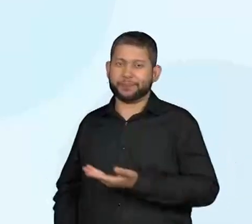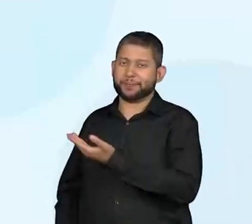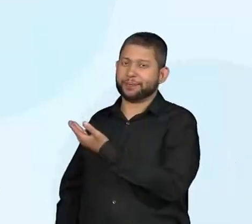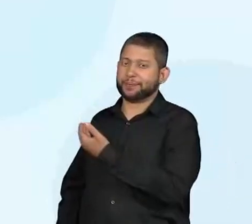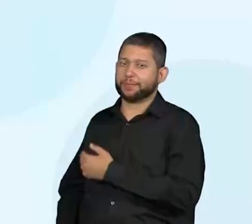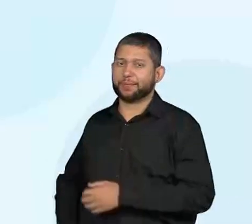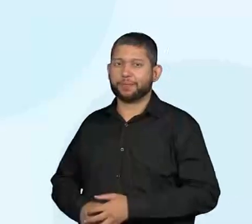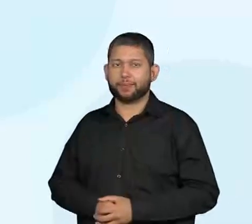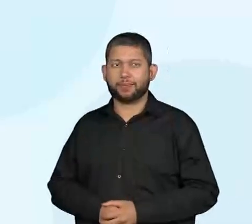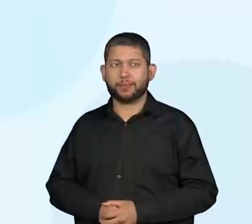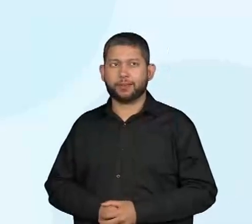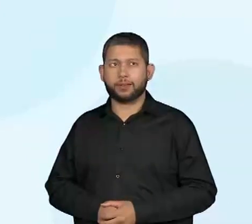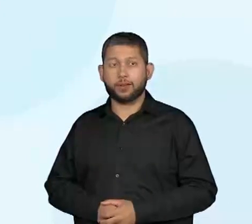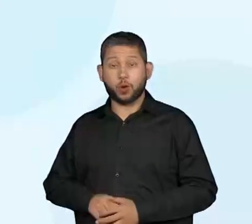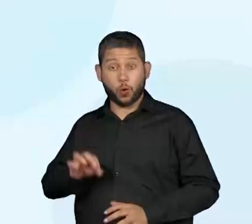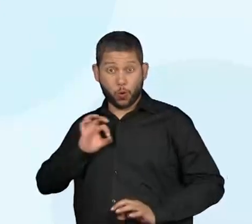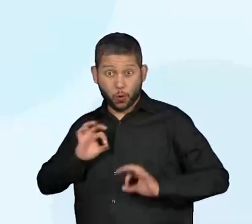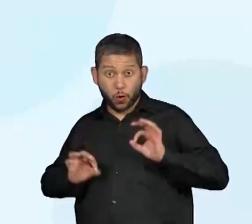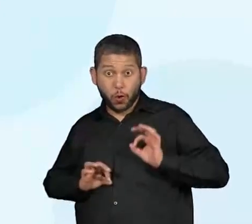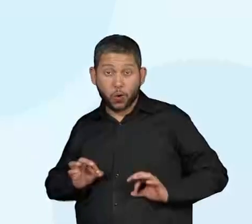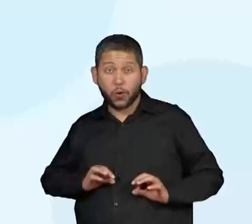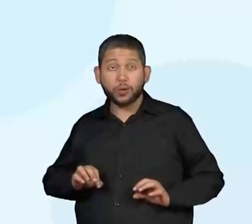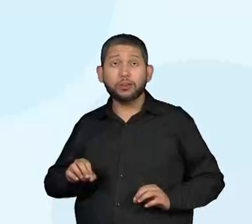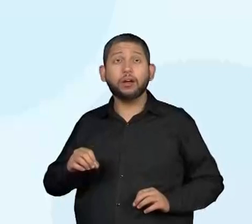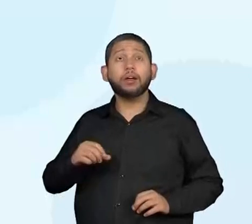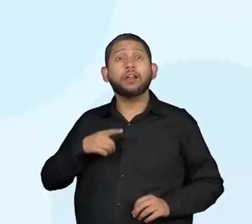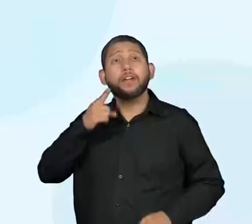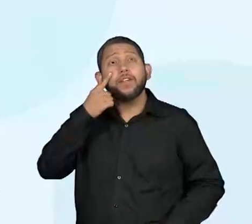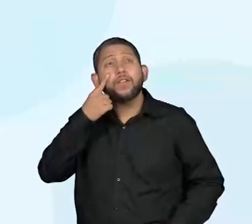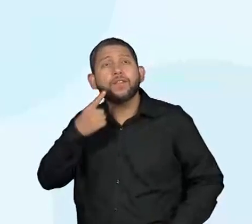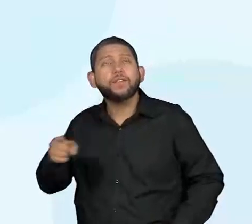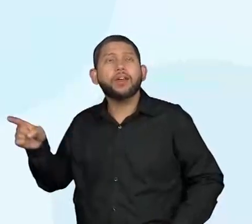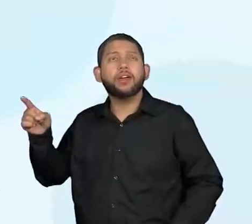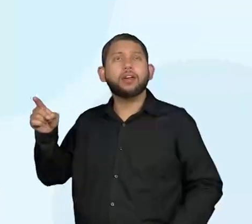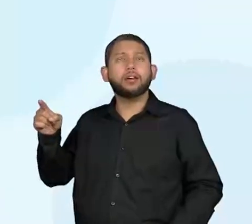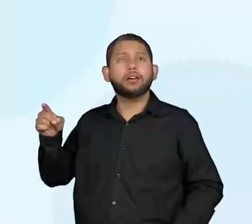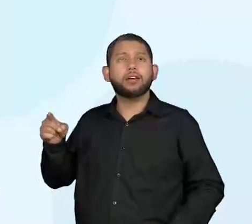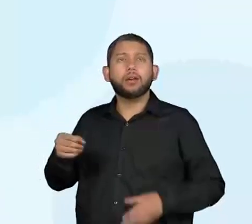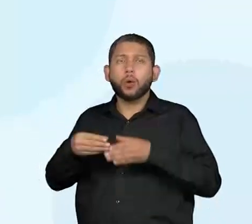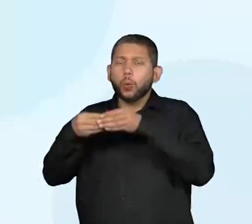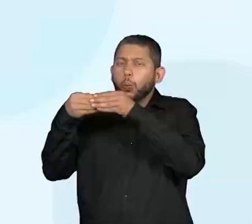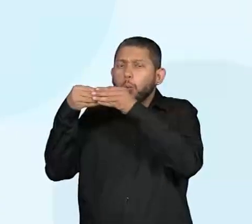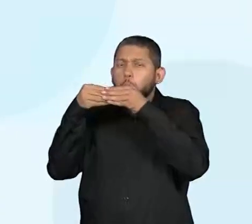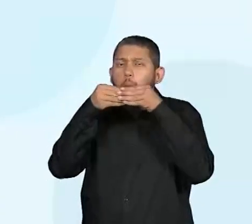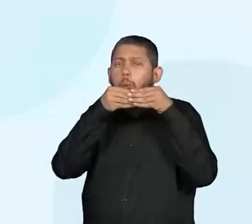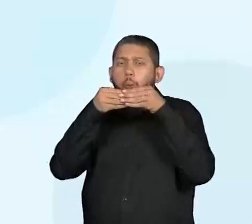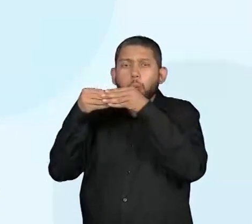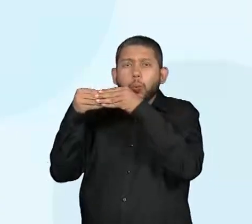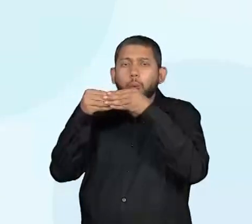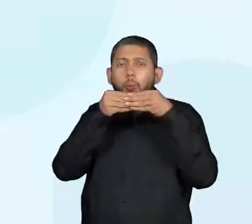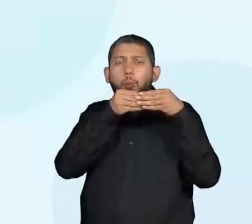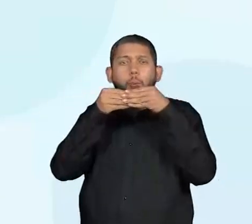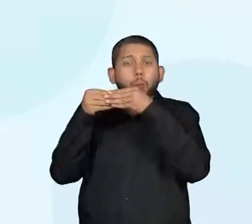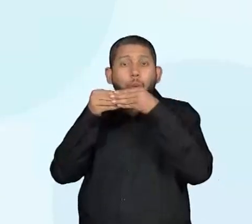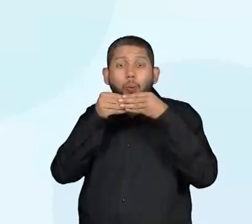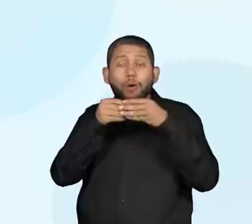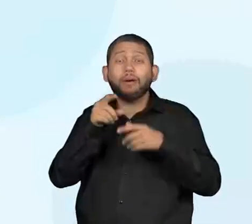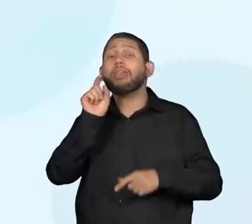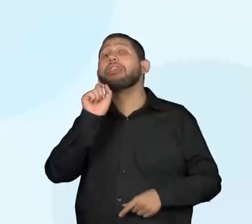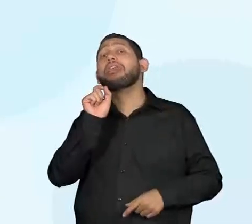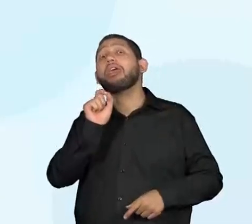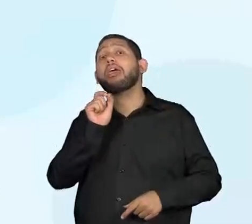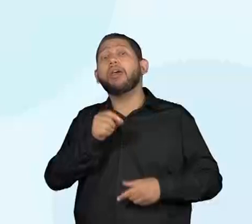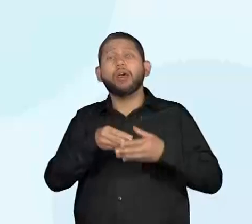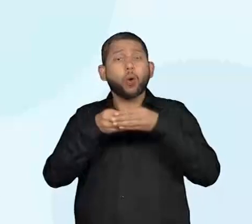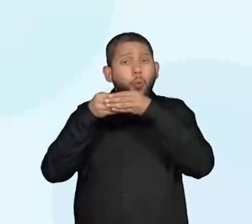Onça ouve música da gatinha... Opa! Onça ouve a música